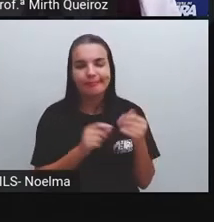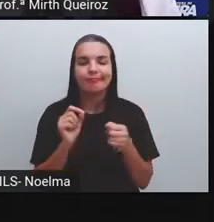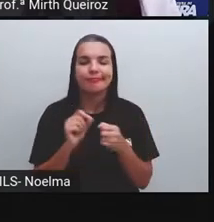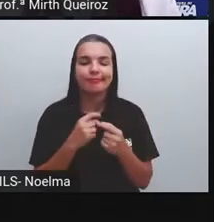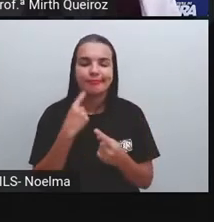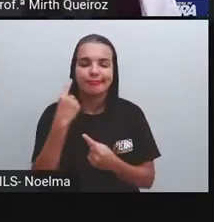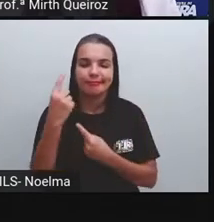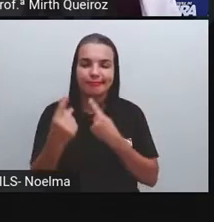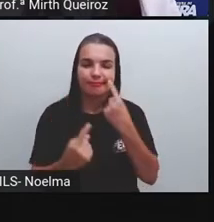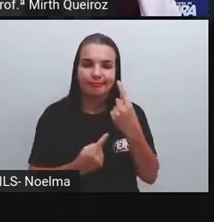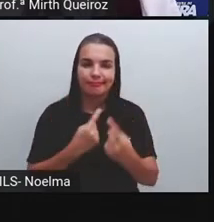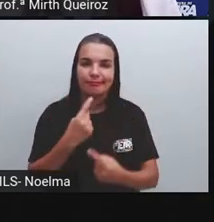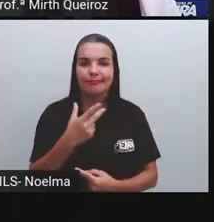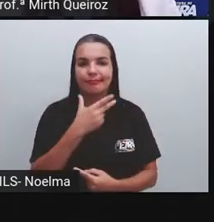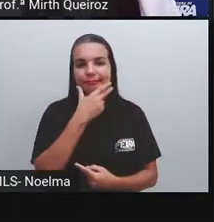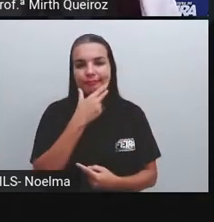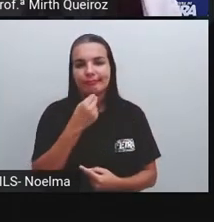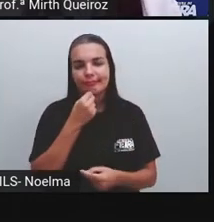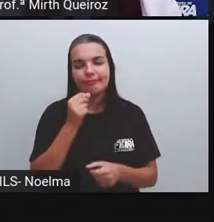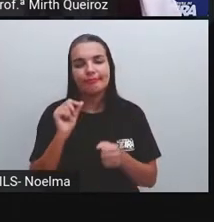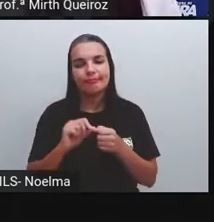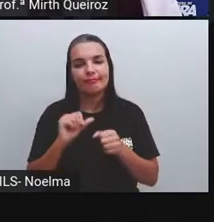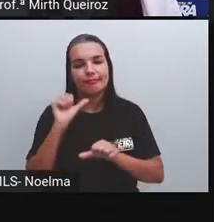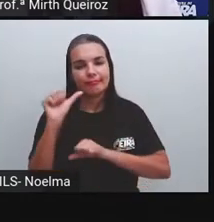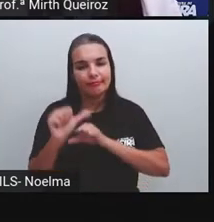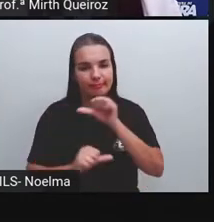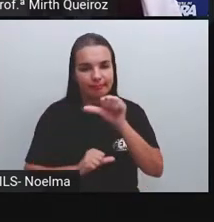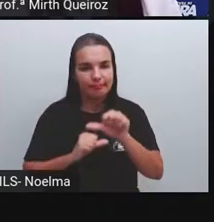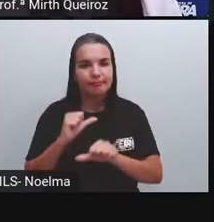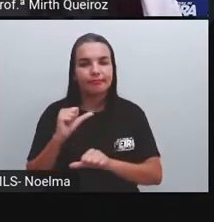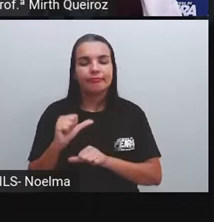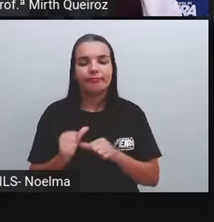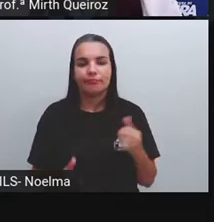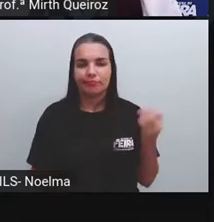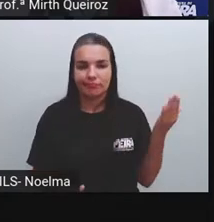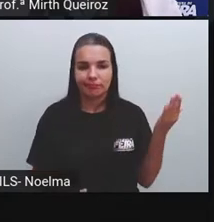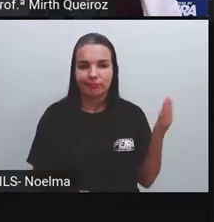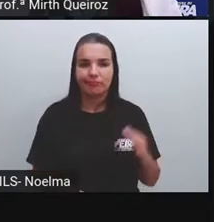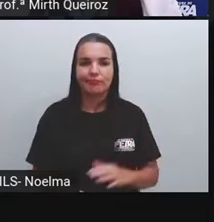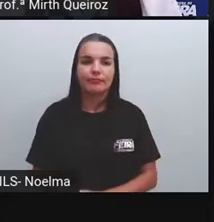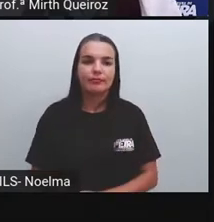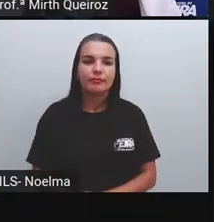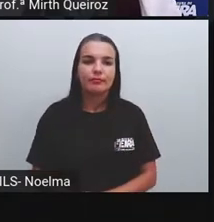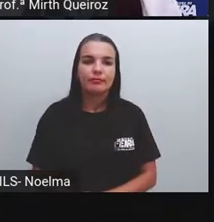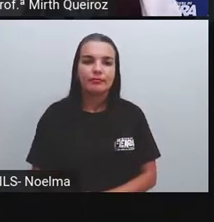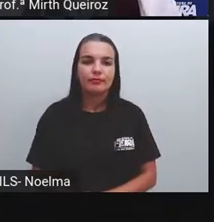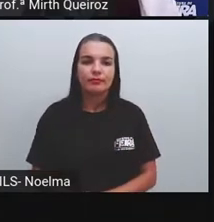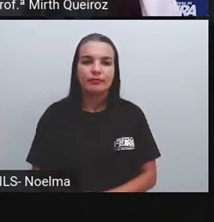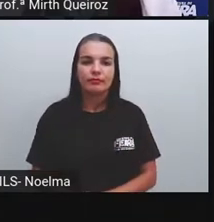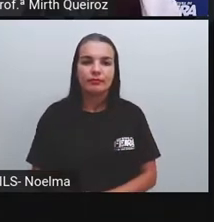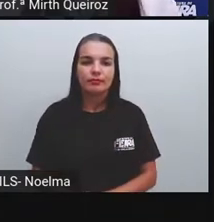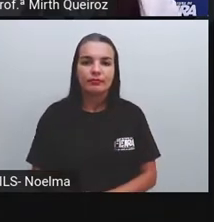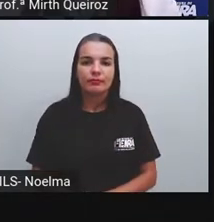aí feitas pelo homem que transformam essas paisagens. E aqui a gente tem algumas imagens, né?